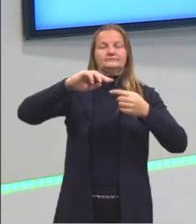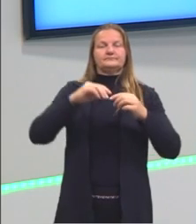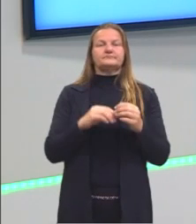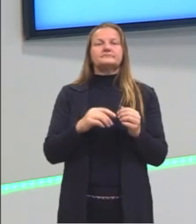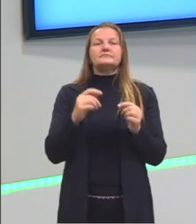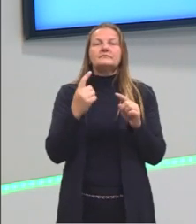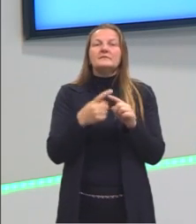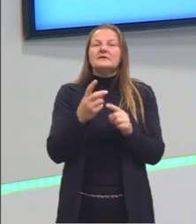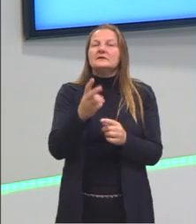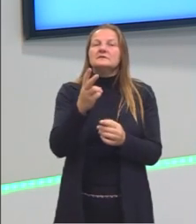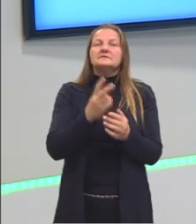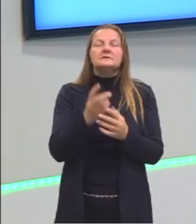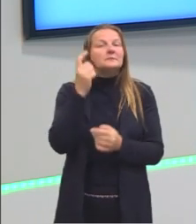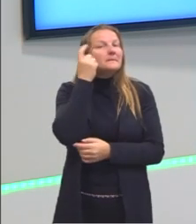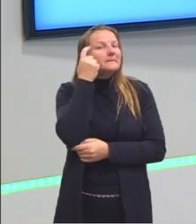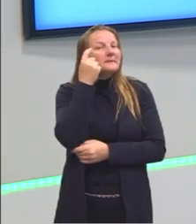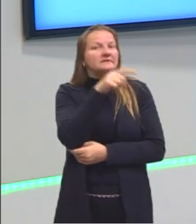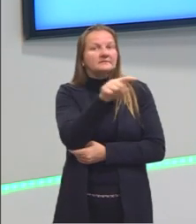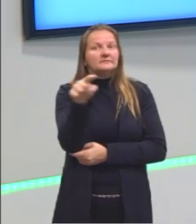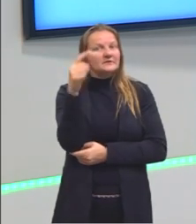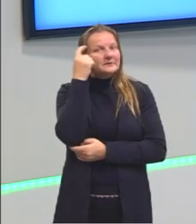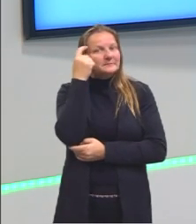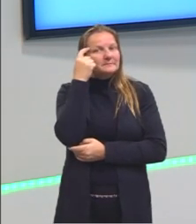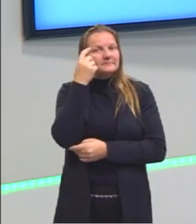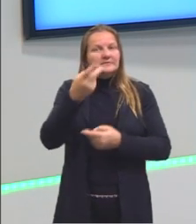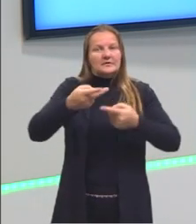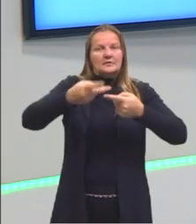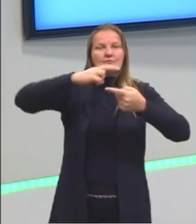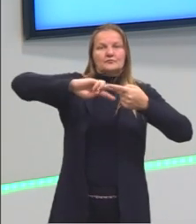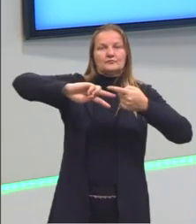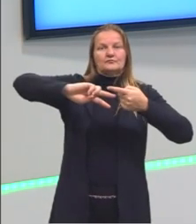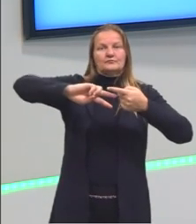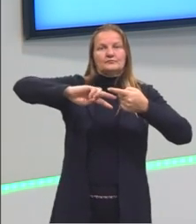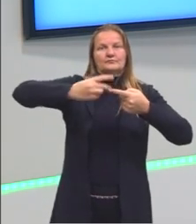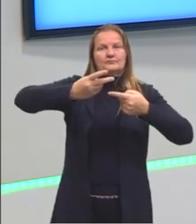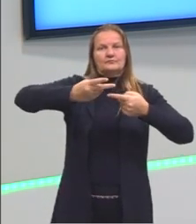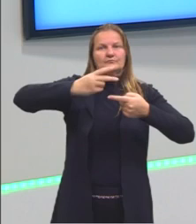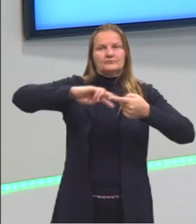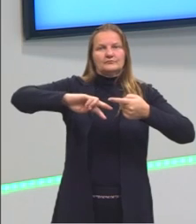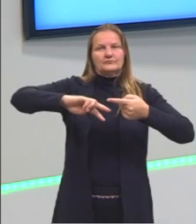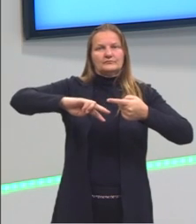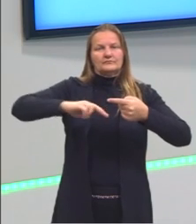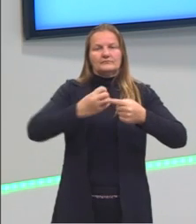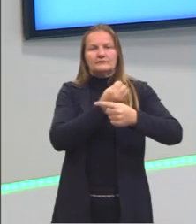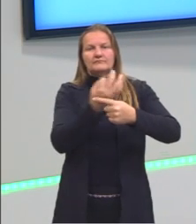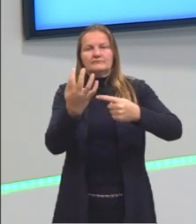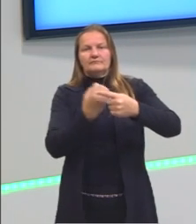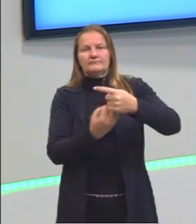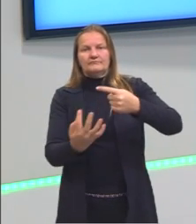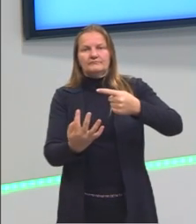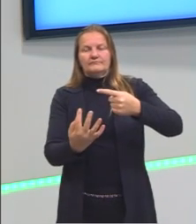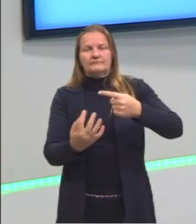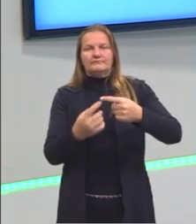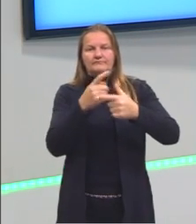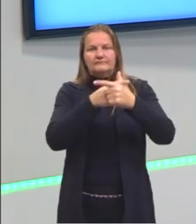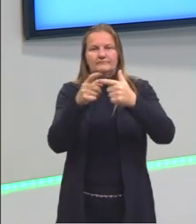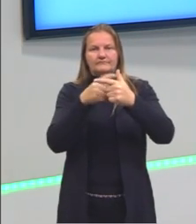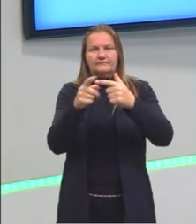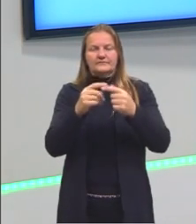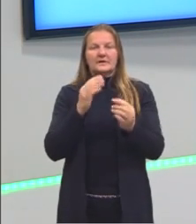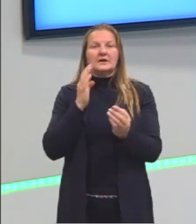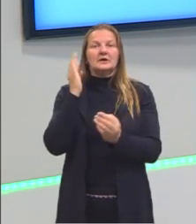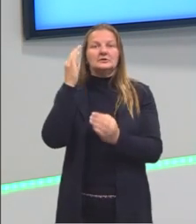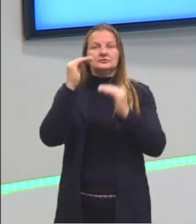sempre pensem no seguinte. Inverso, nós trabalhamos com uma divisão. E diretamente